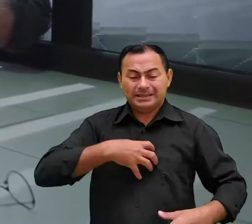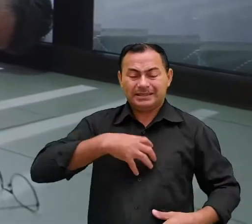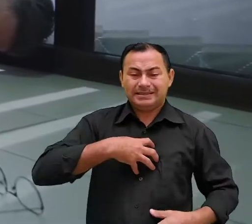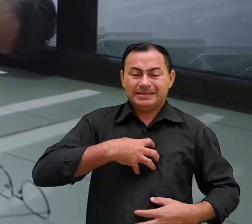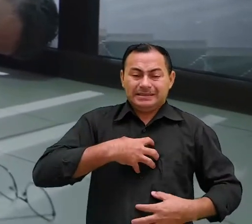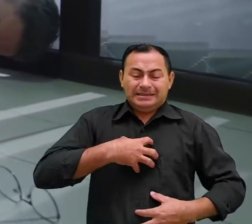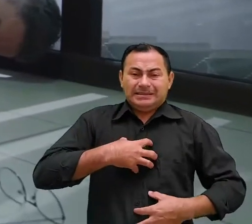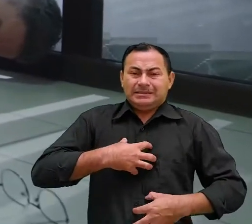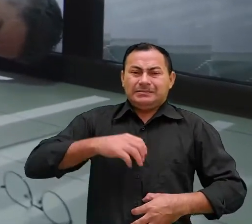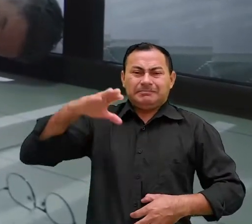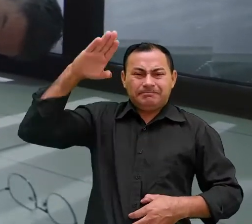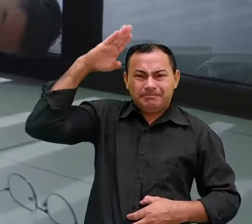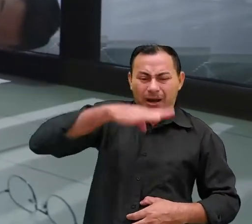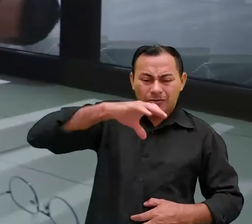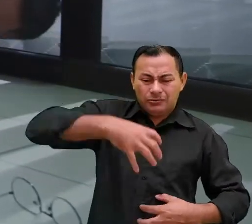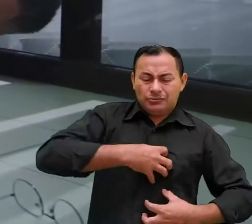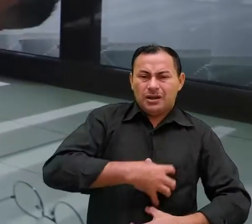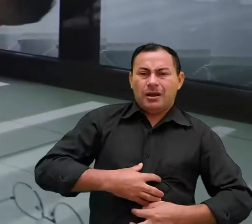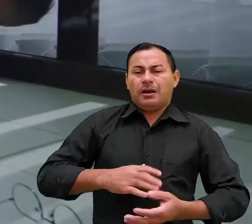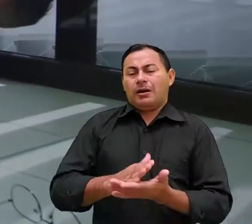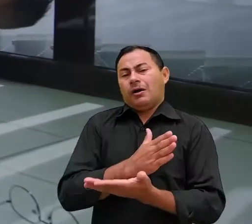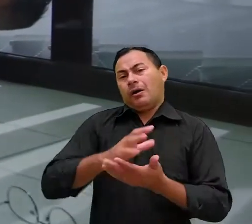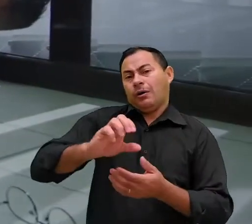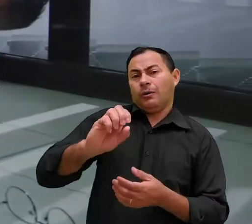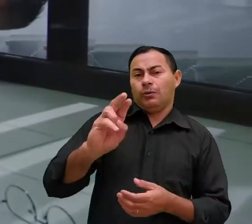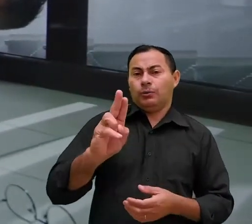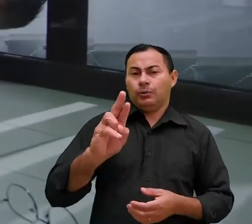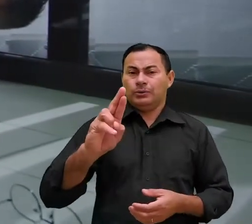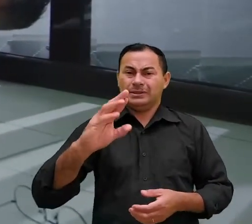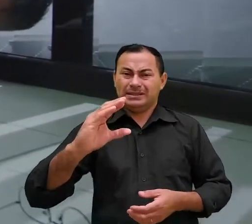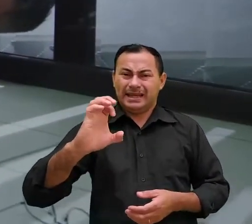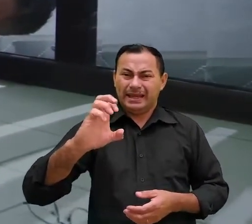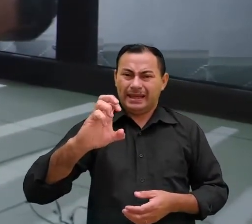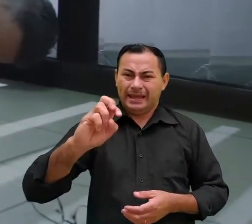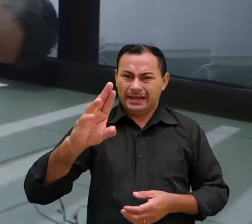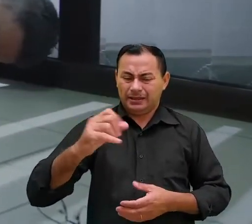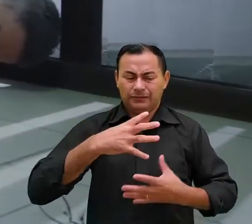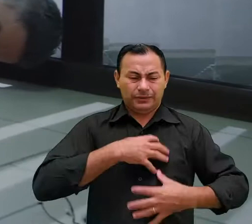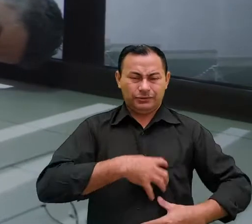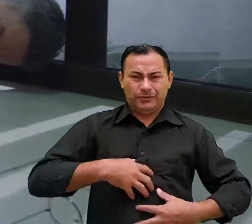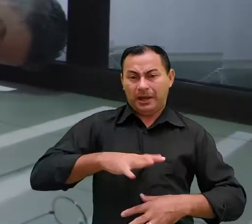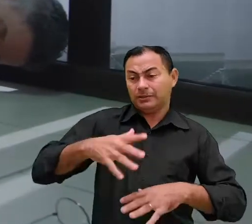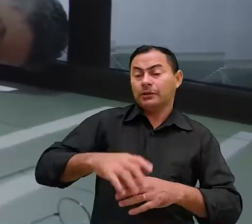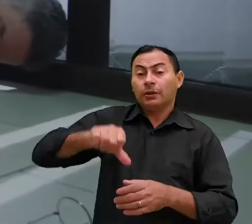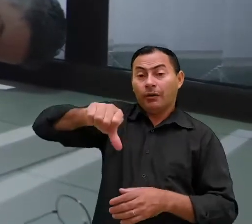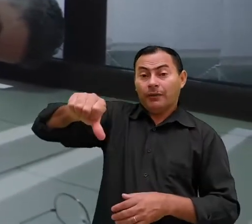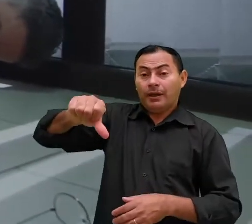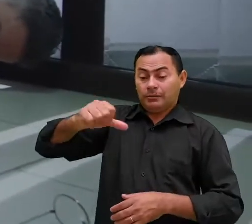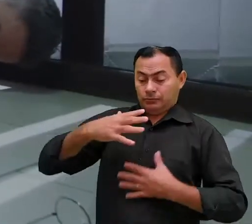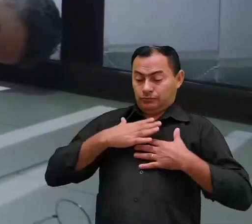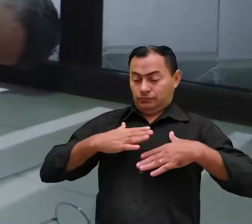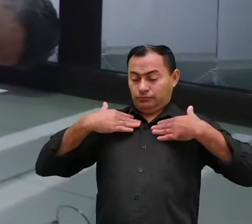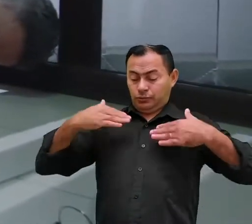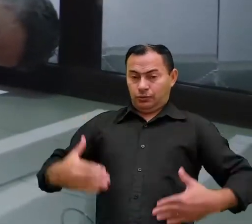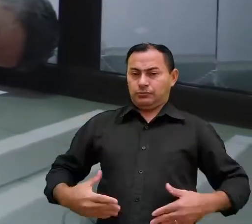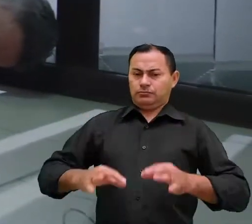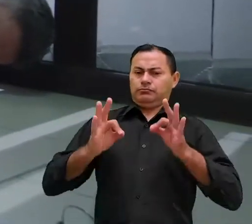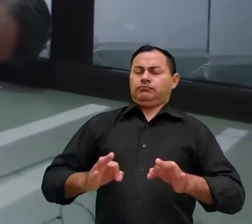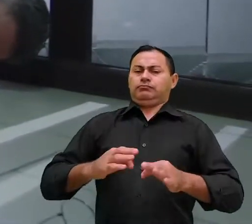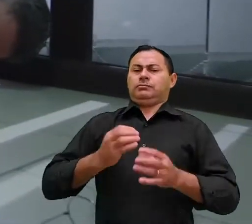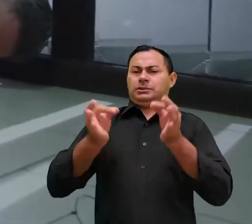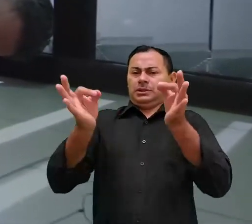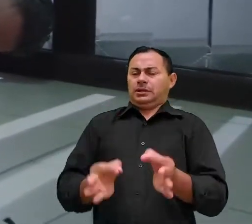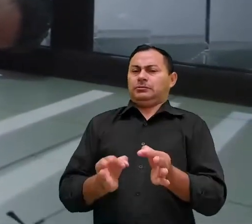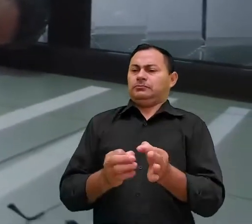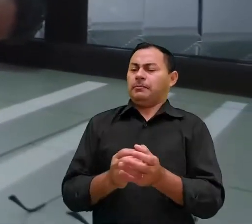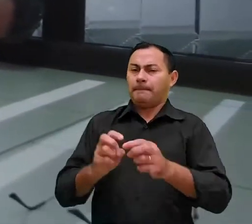tenha se sentido mal por causa de uma úlcera no estômago noventa nove pessoas estavam com seu sistema digestivo